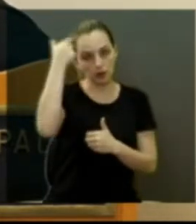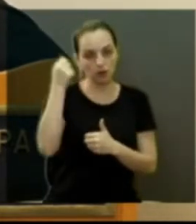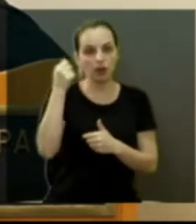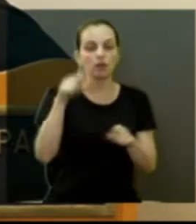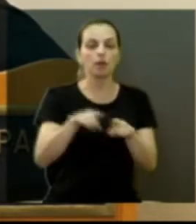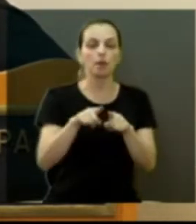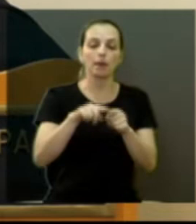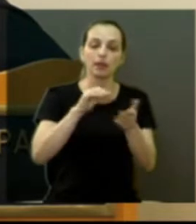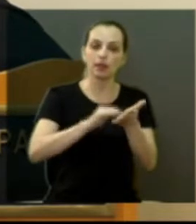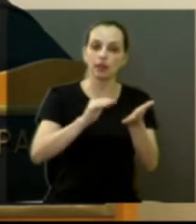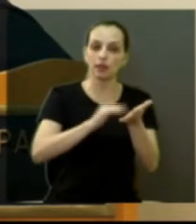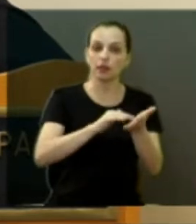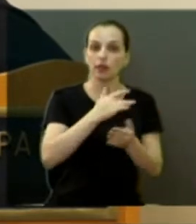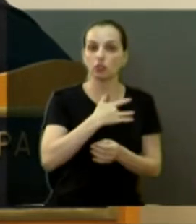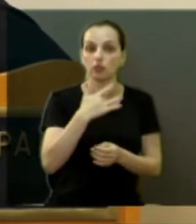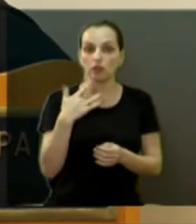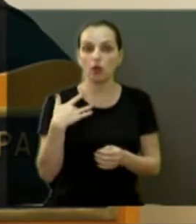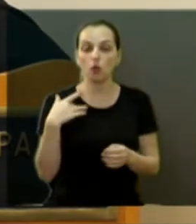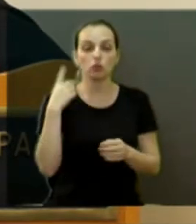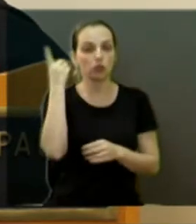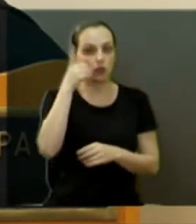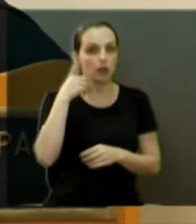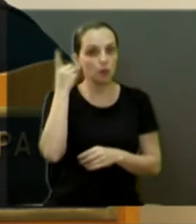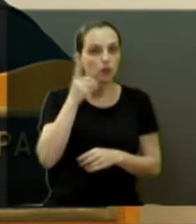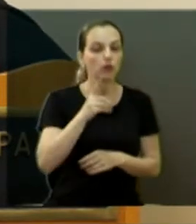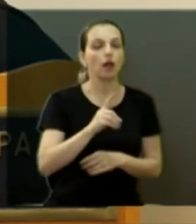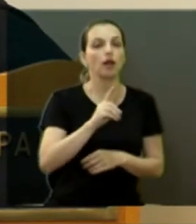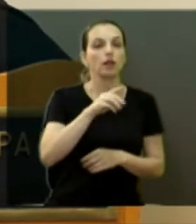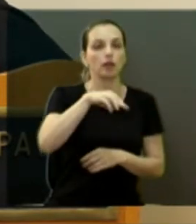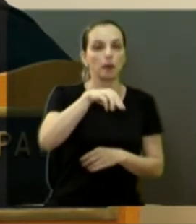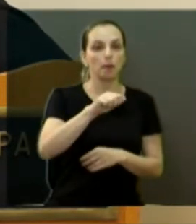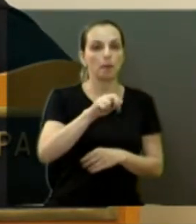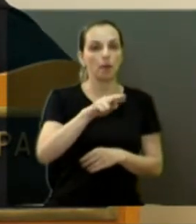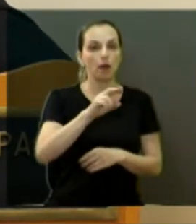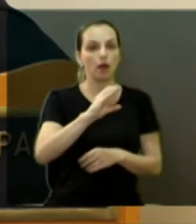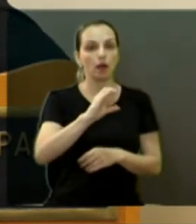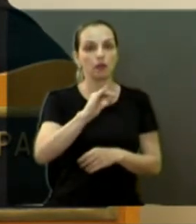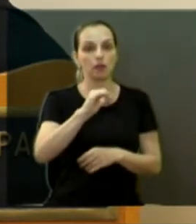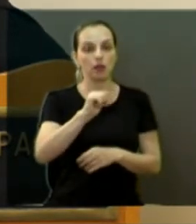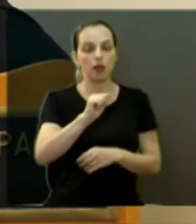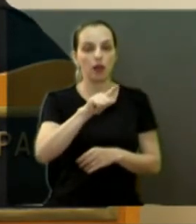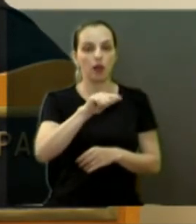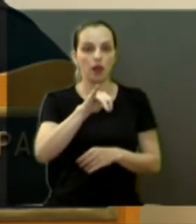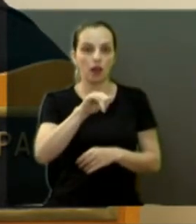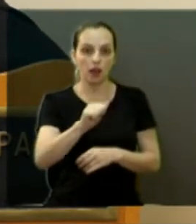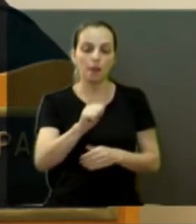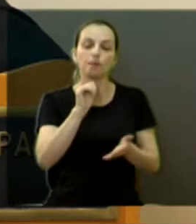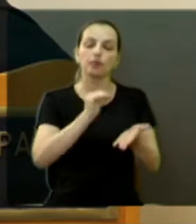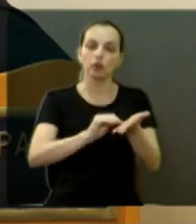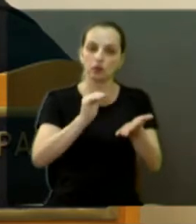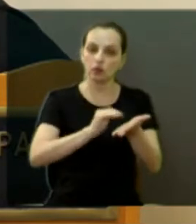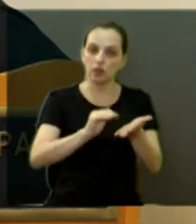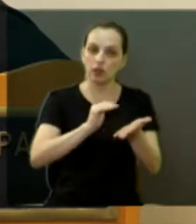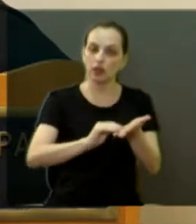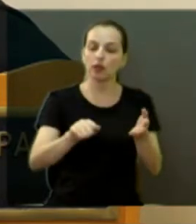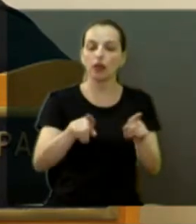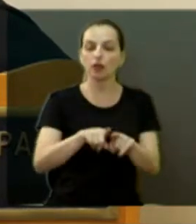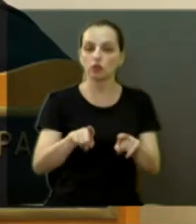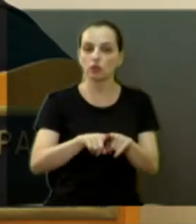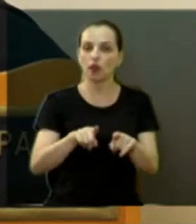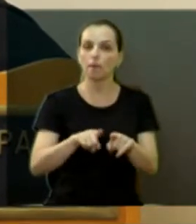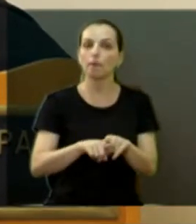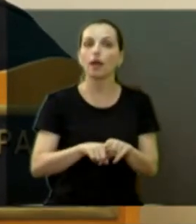Marcia Lia, várias autoridades naquele momento, vários secretários ali. Inclusive, até o vereador Lucas Greco representou a Câmara.